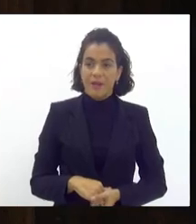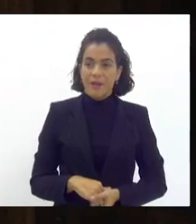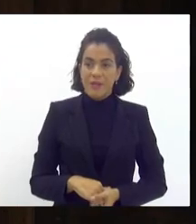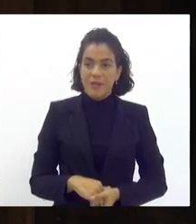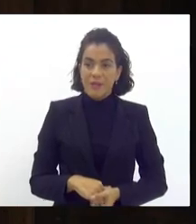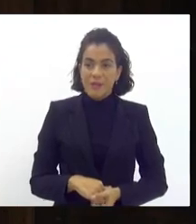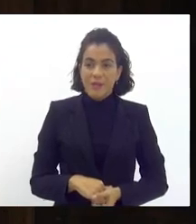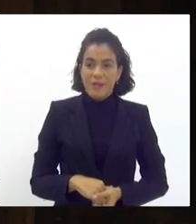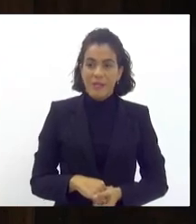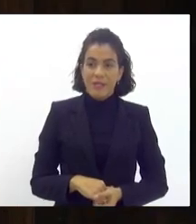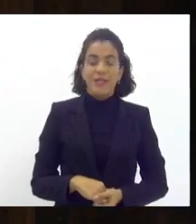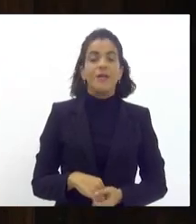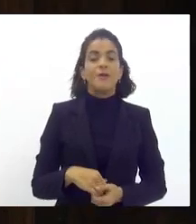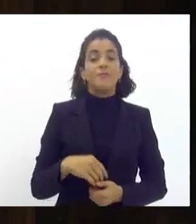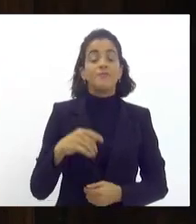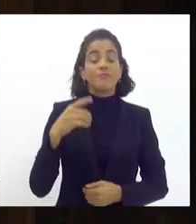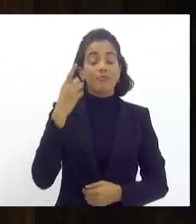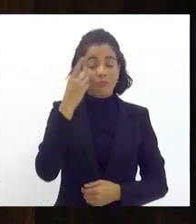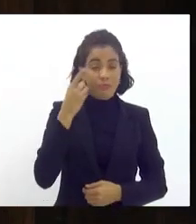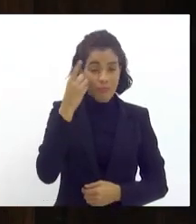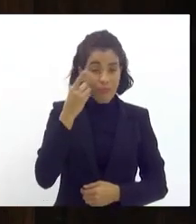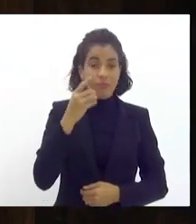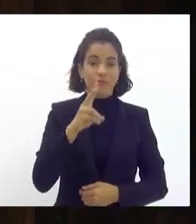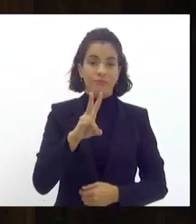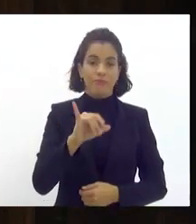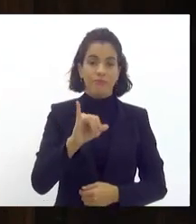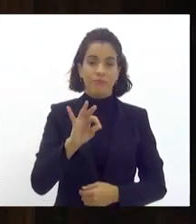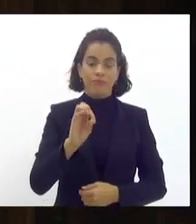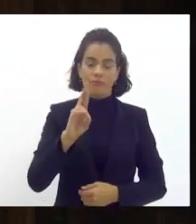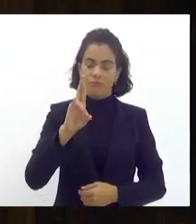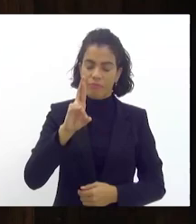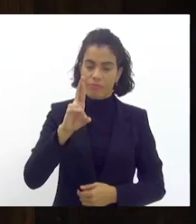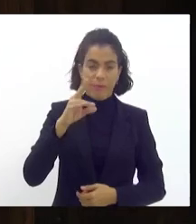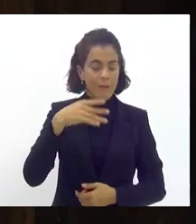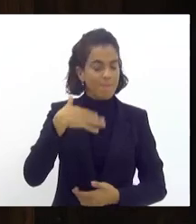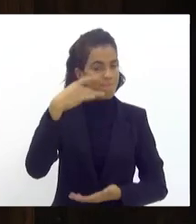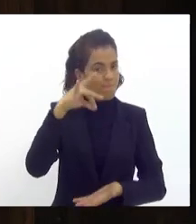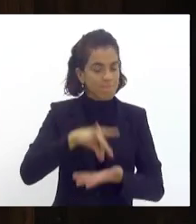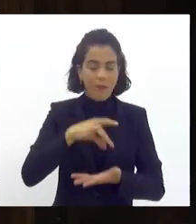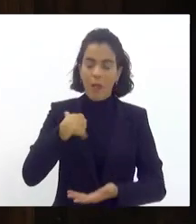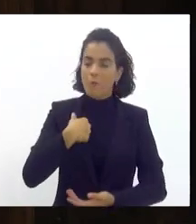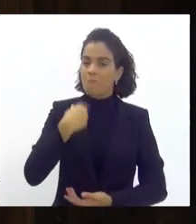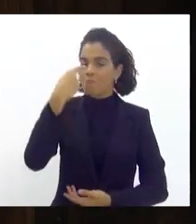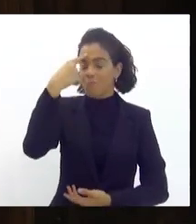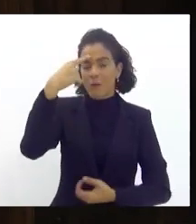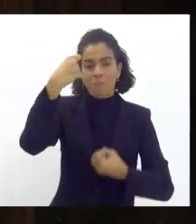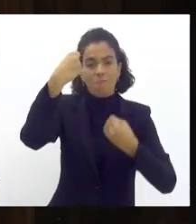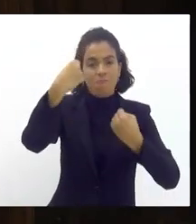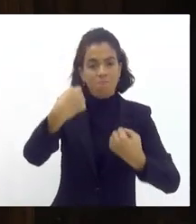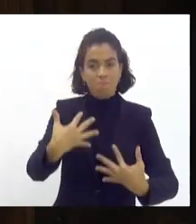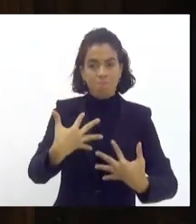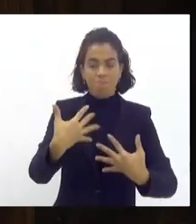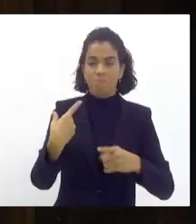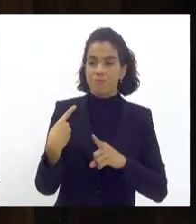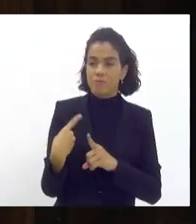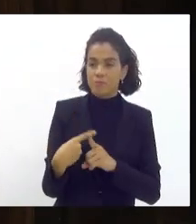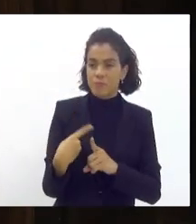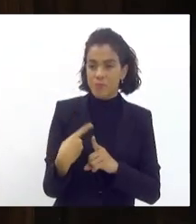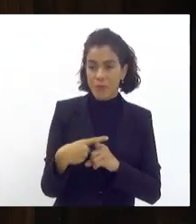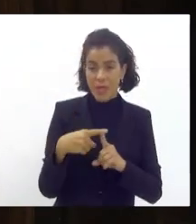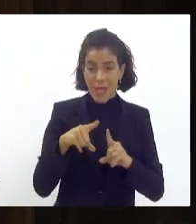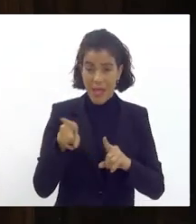deputado Vitor Júnior eu sinceramente estou sem palavras porque essas